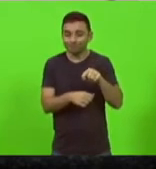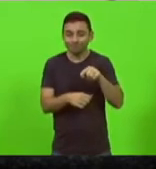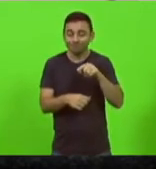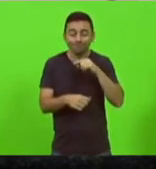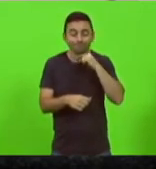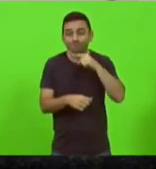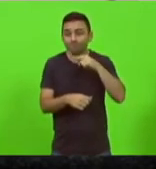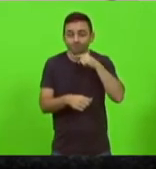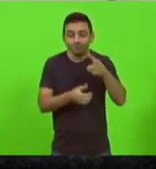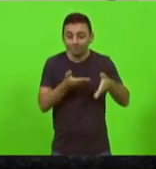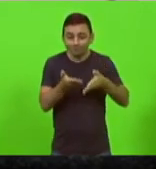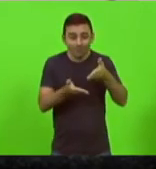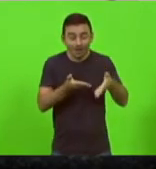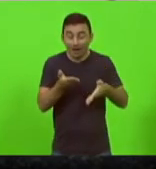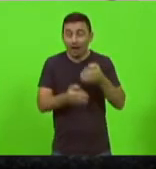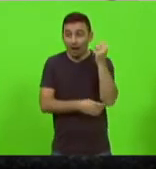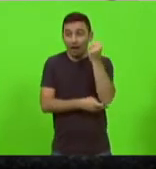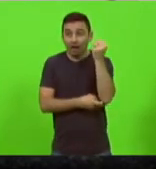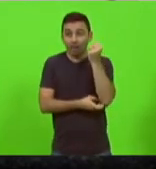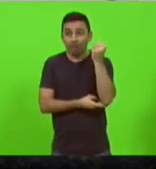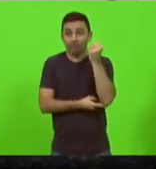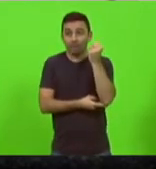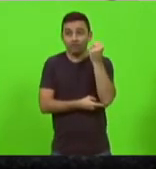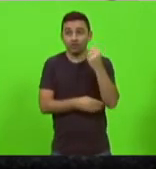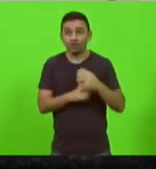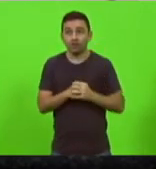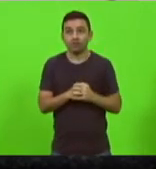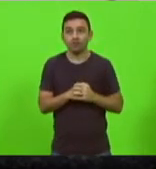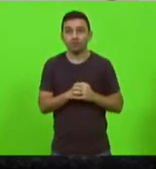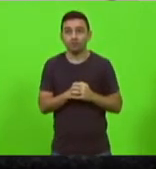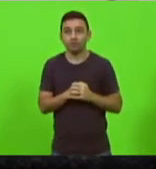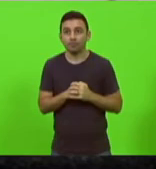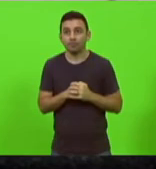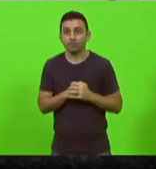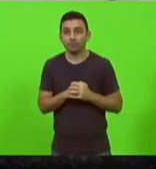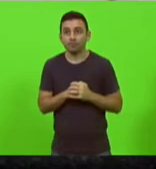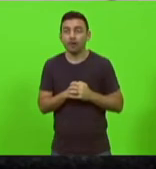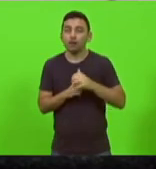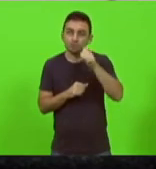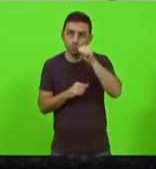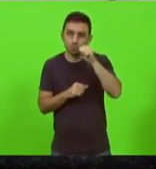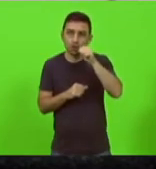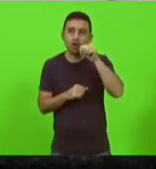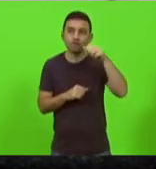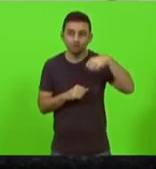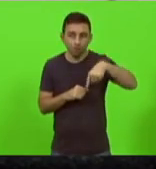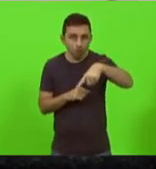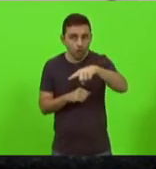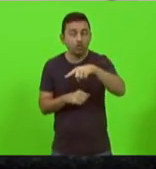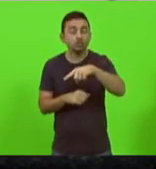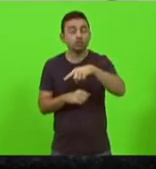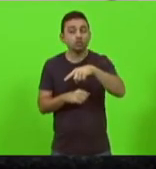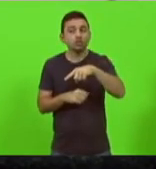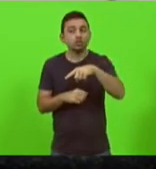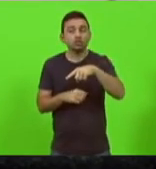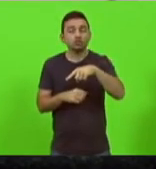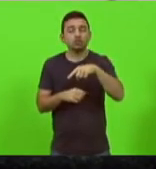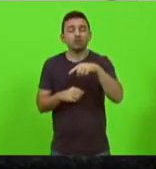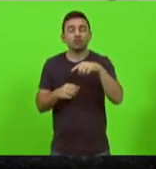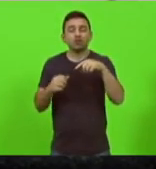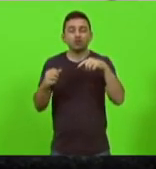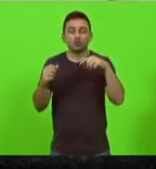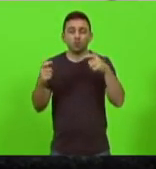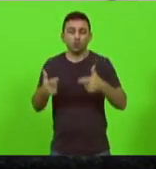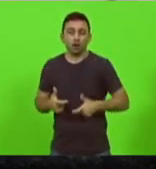atender a gravidade do caso o caso a menina foi levada a Chapecó nos dias de